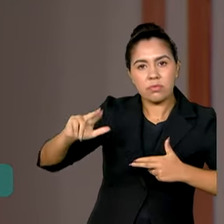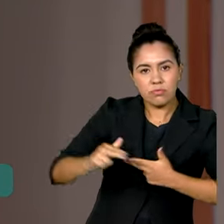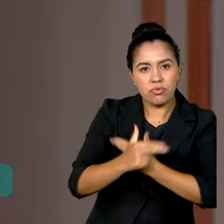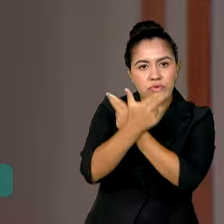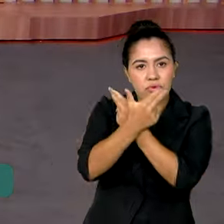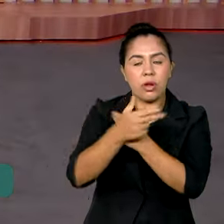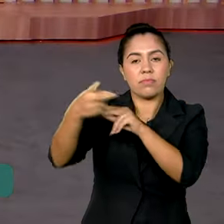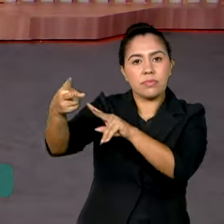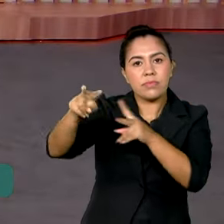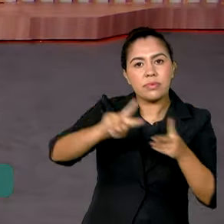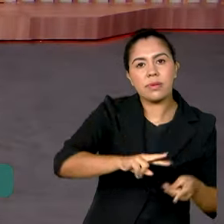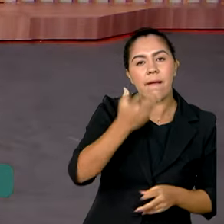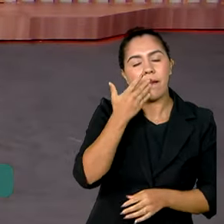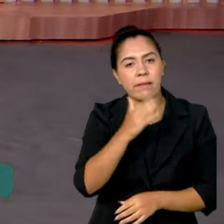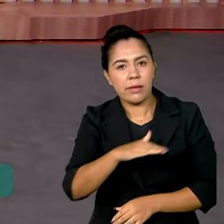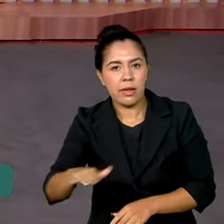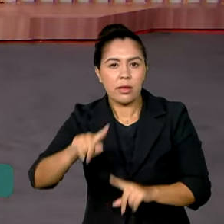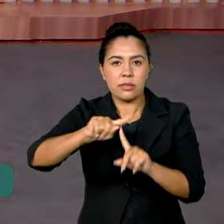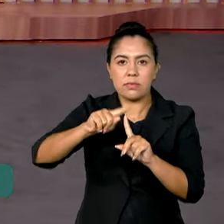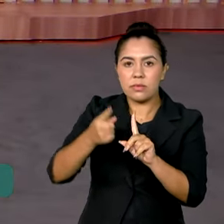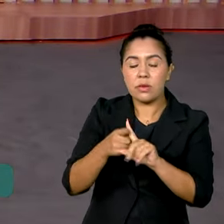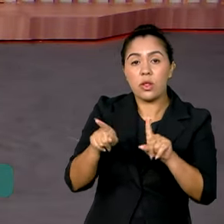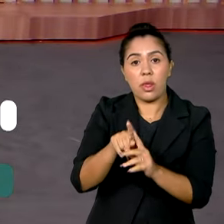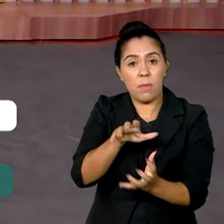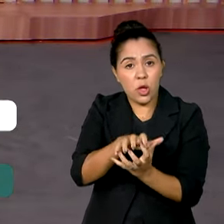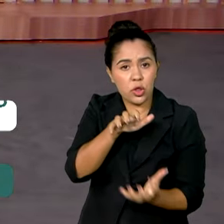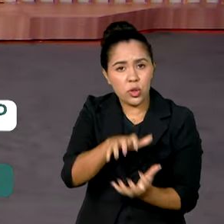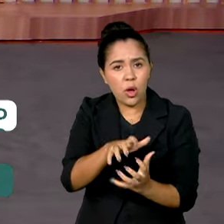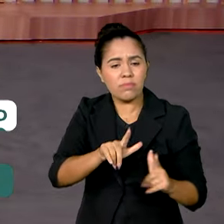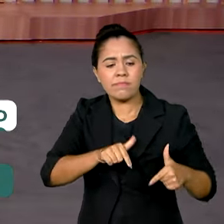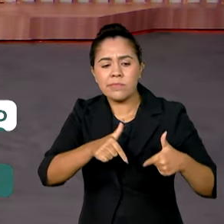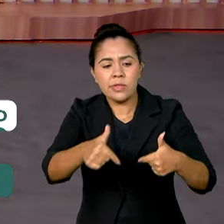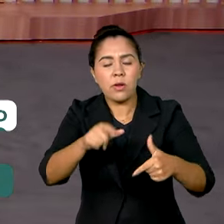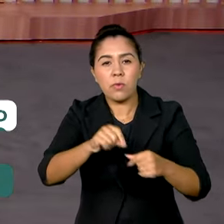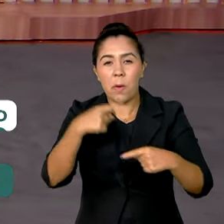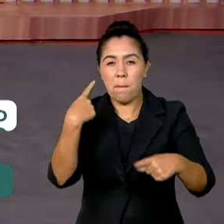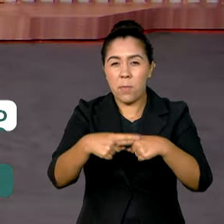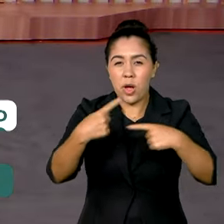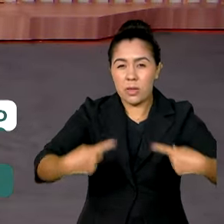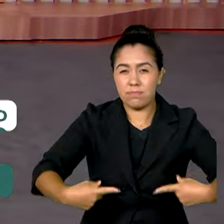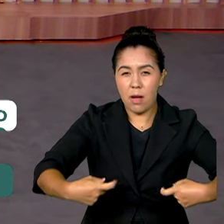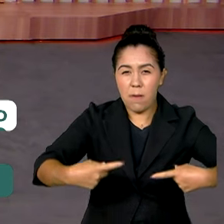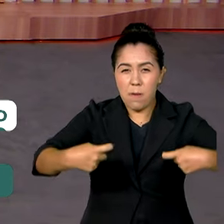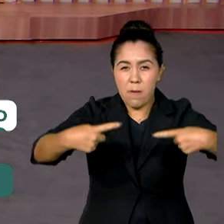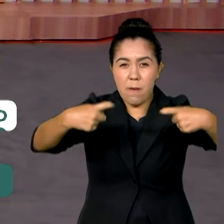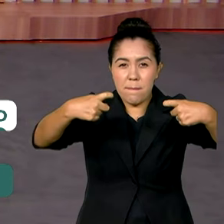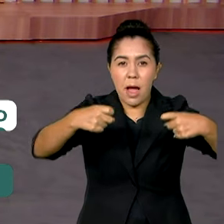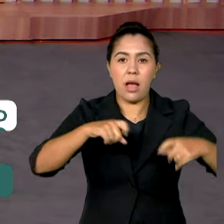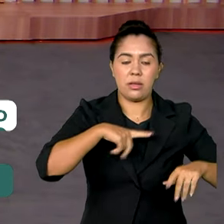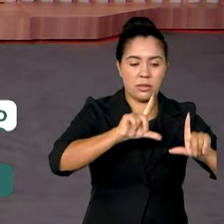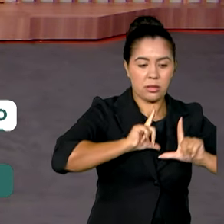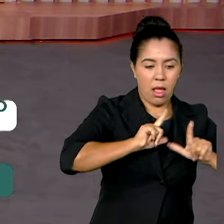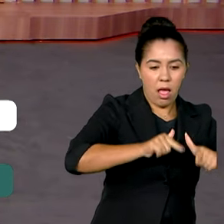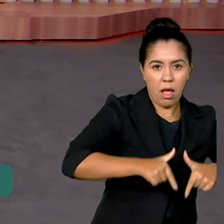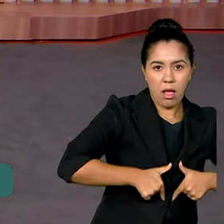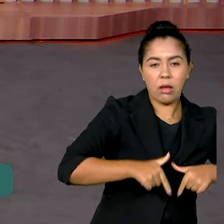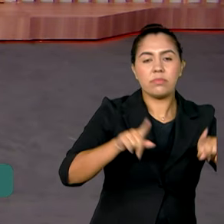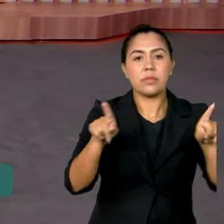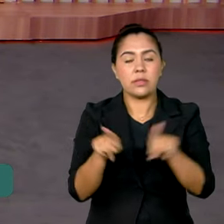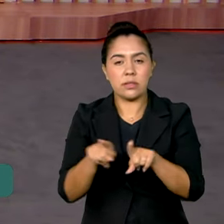gestantes. A ação começou após intensificação dos ataques de Israel ao Líbano no conflito com o grupo Hezbollah.